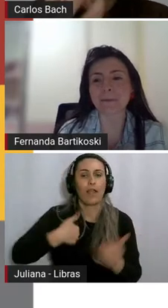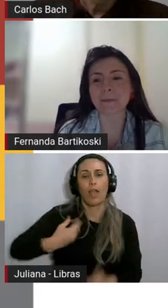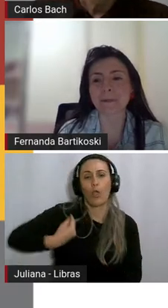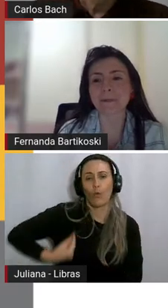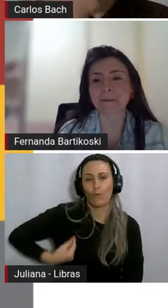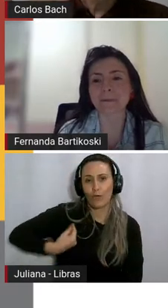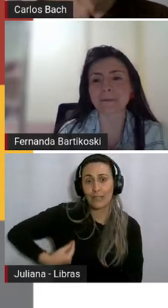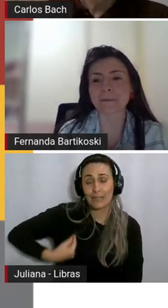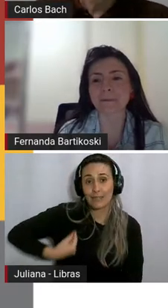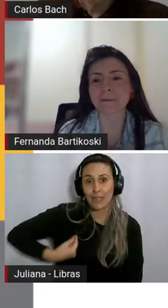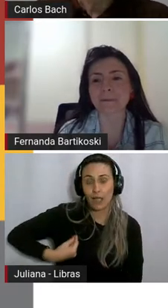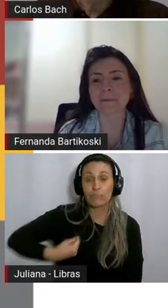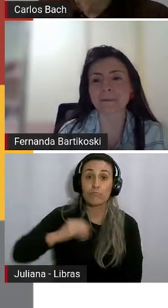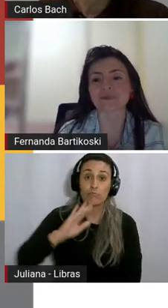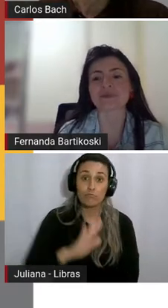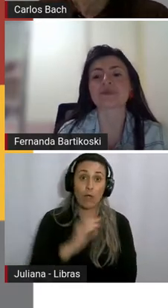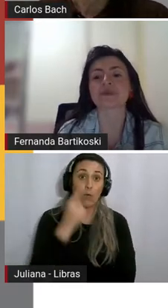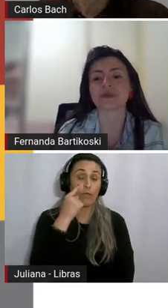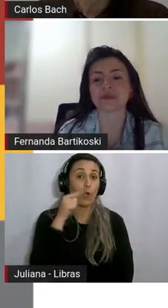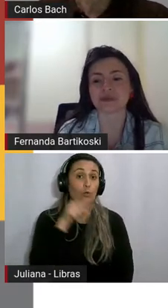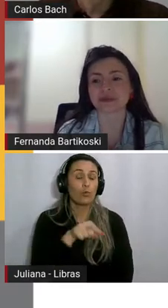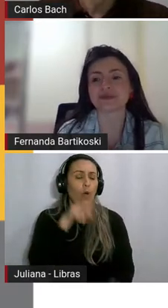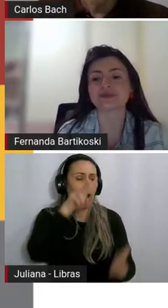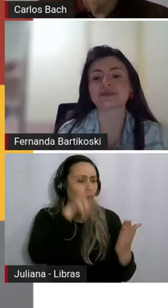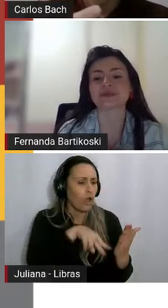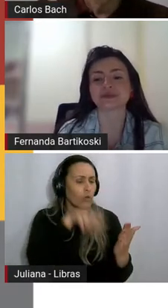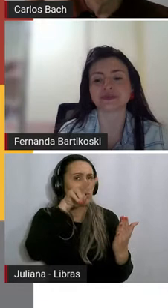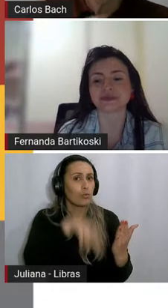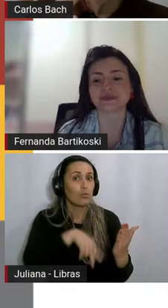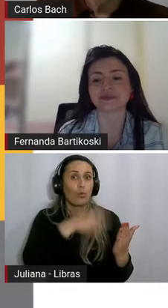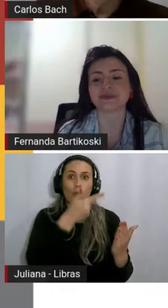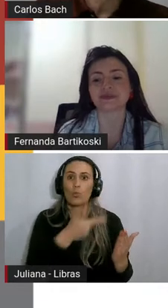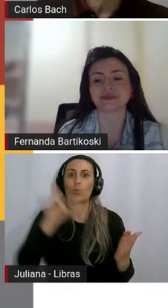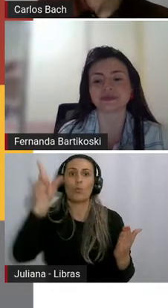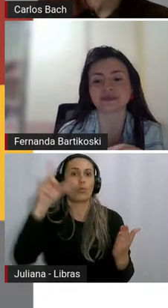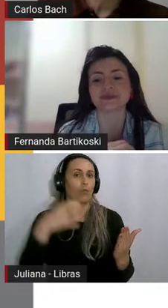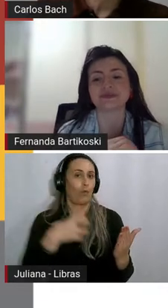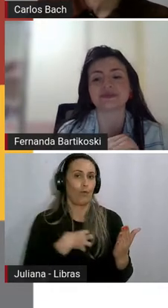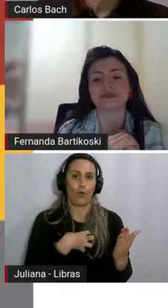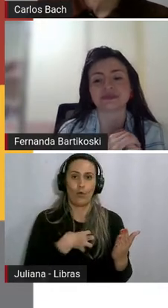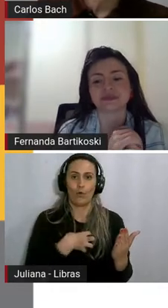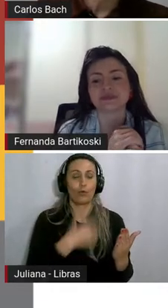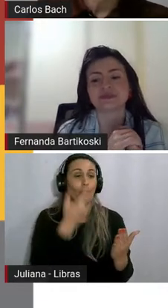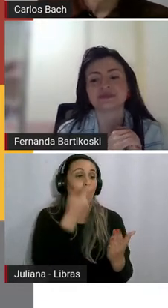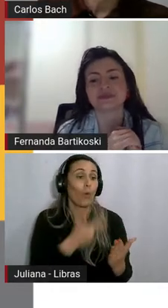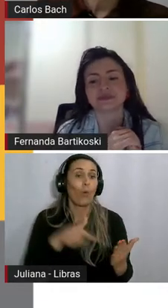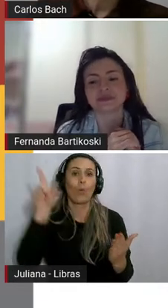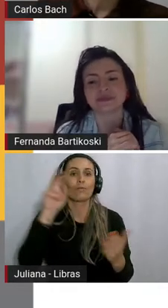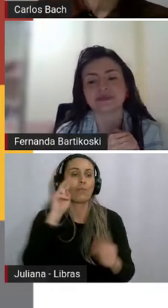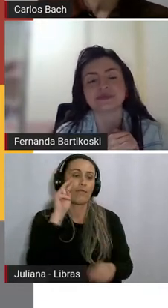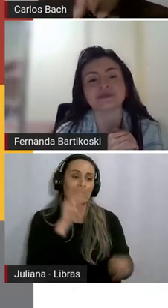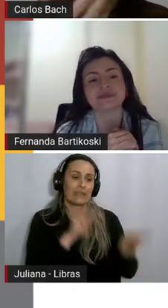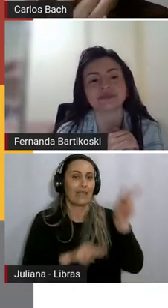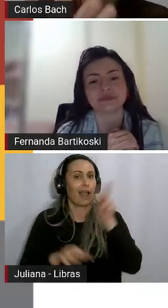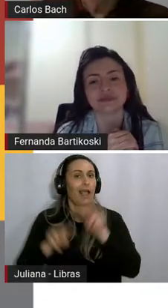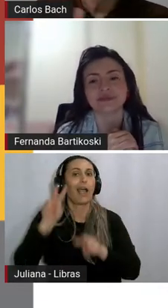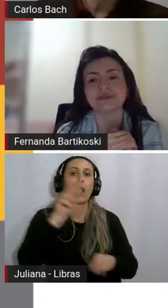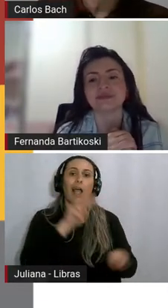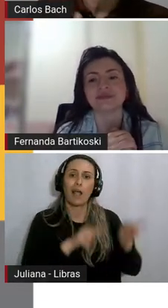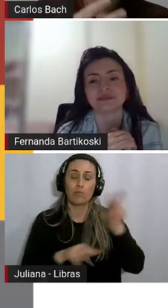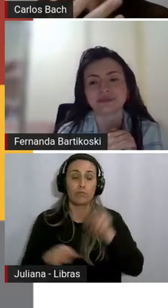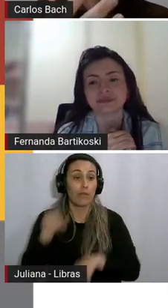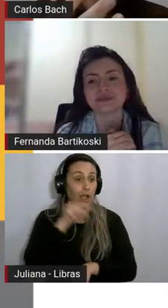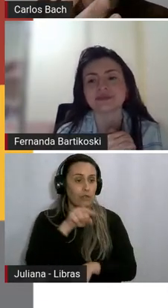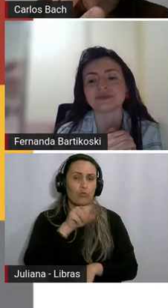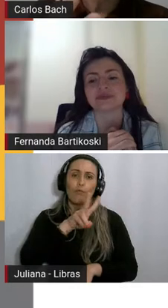É outro. Tu vai ler com outra forma. Tu vai ler com outras lentes, como diz a professora Yolanda lá. Essa lente, ela vai mudar.